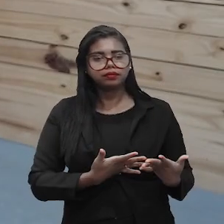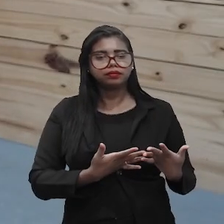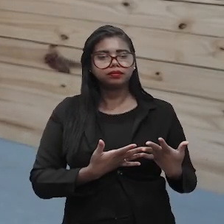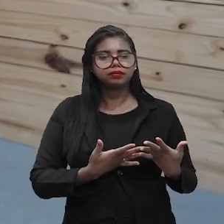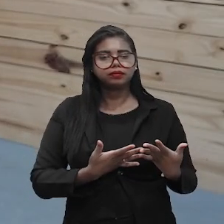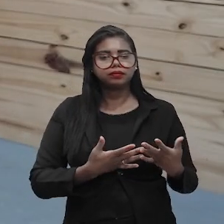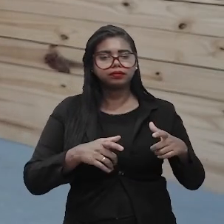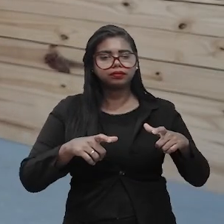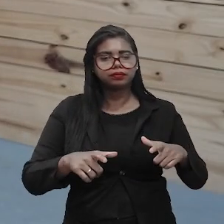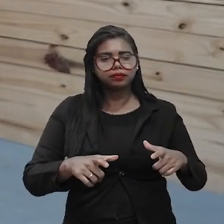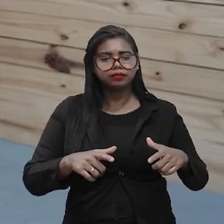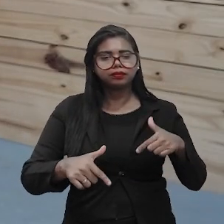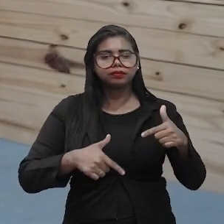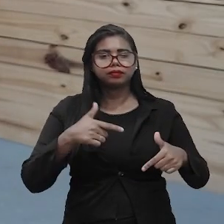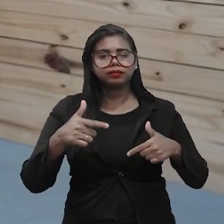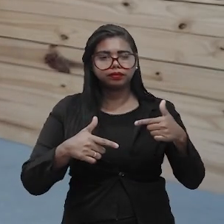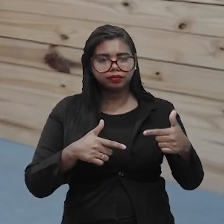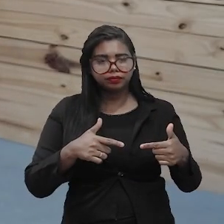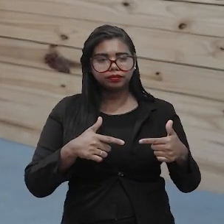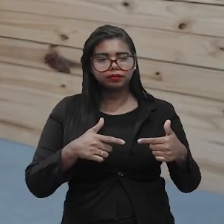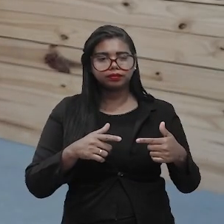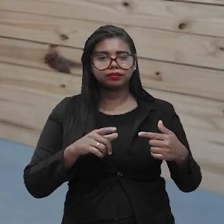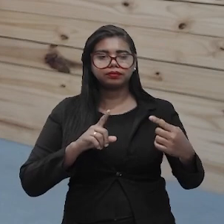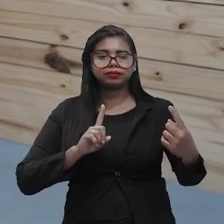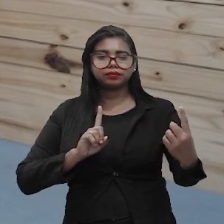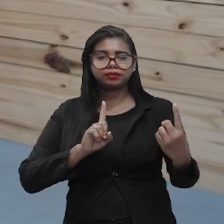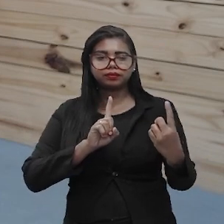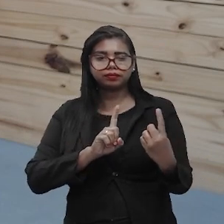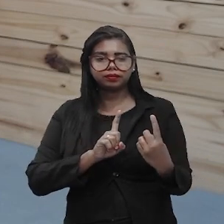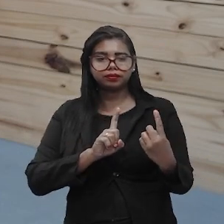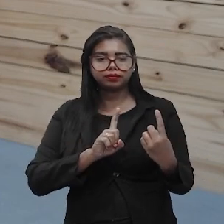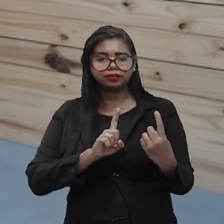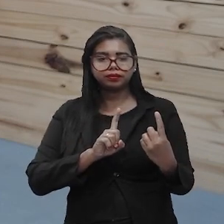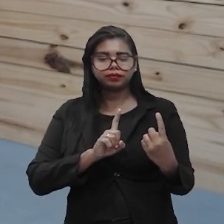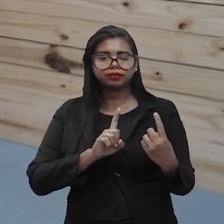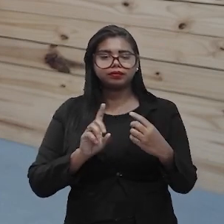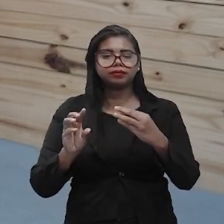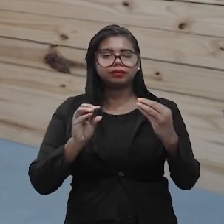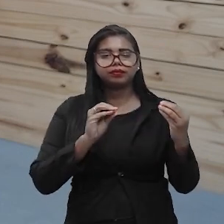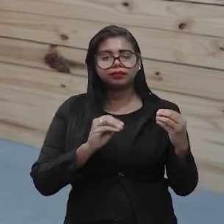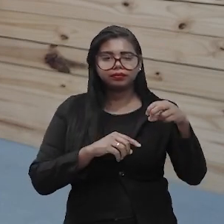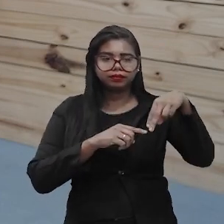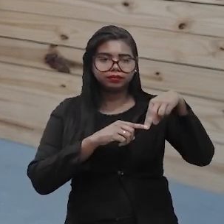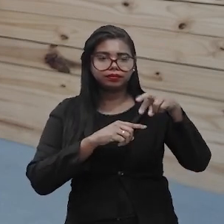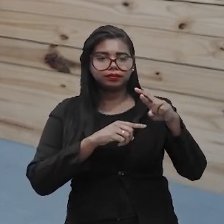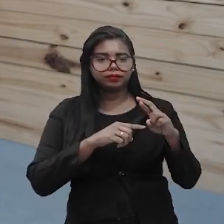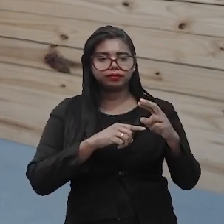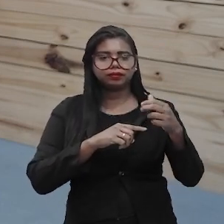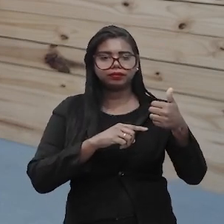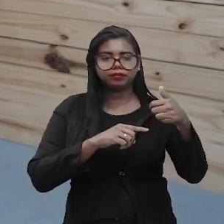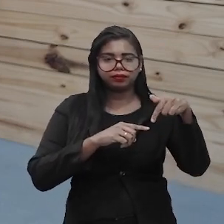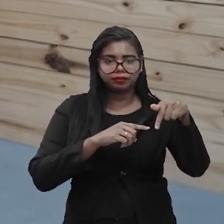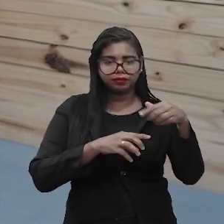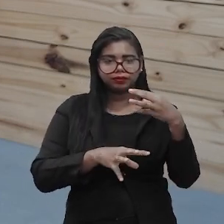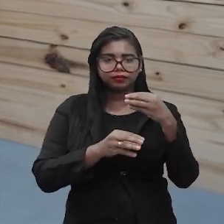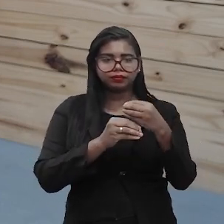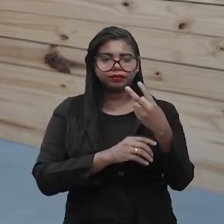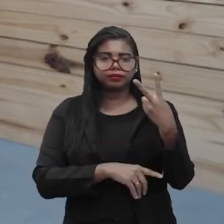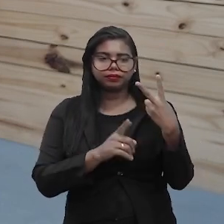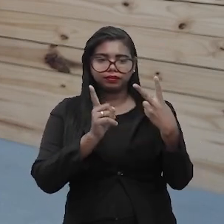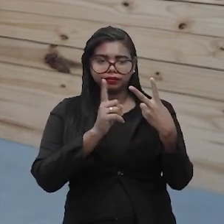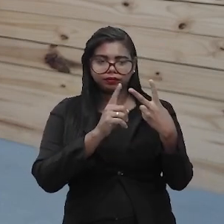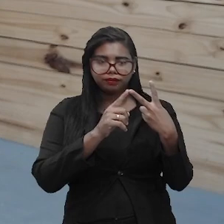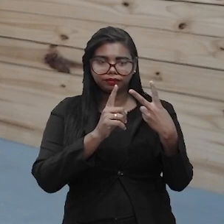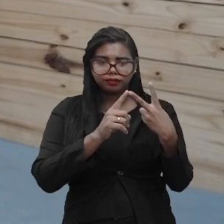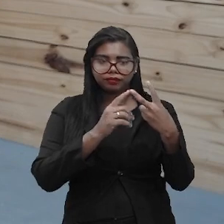trabalho em teleatendimento. Lá na NR17, ela anexou dois anexos. Então eu vou falar sobre o anexo